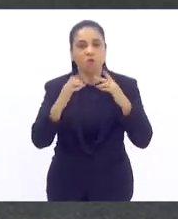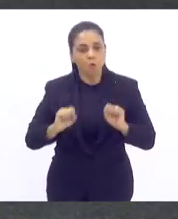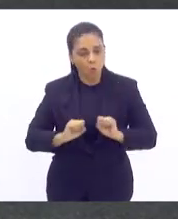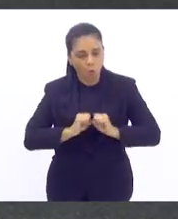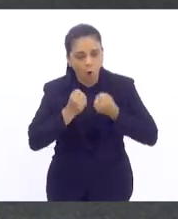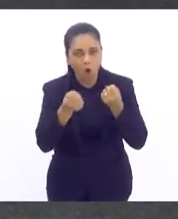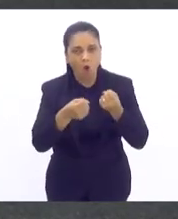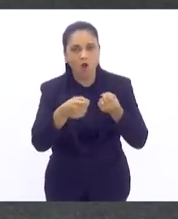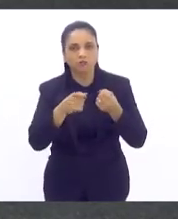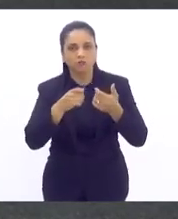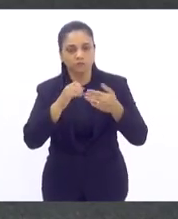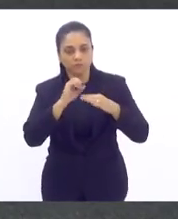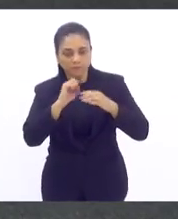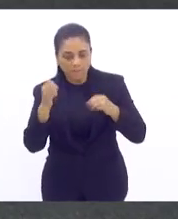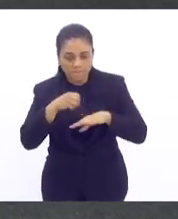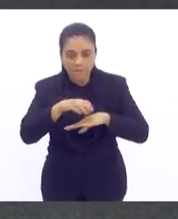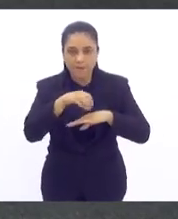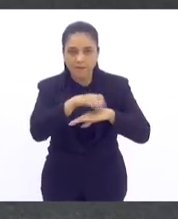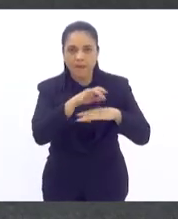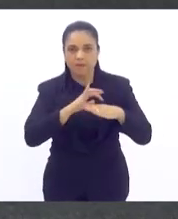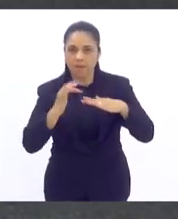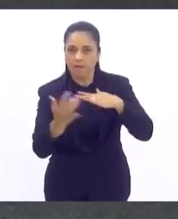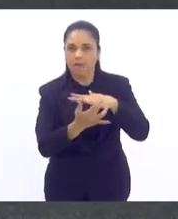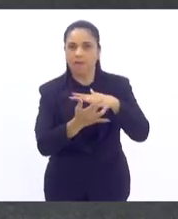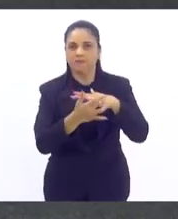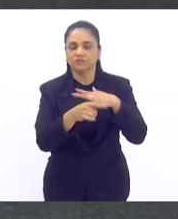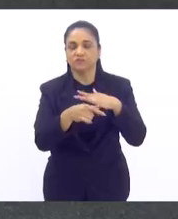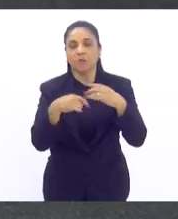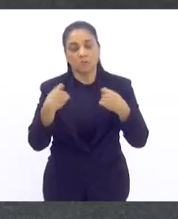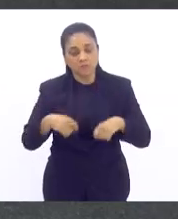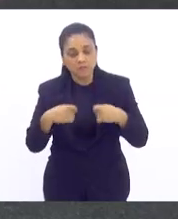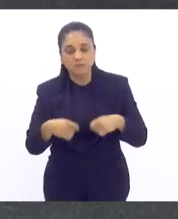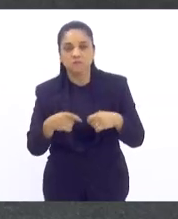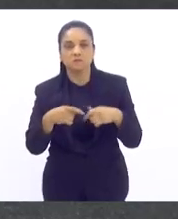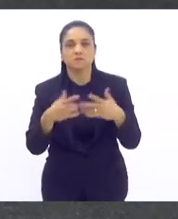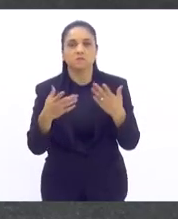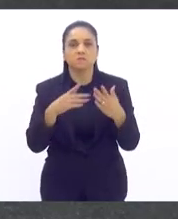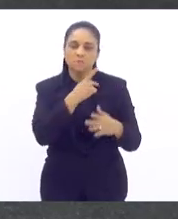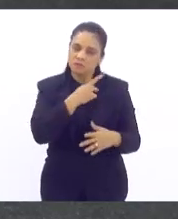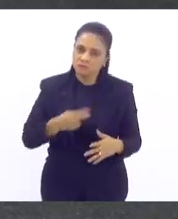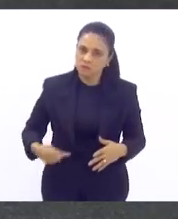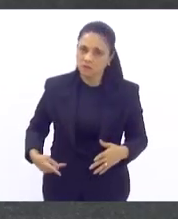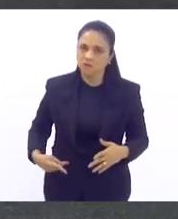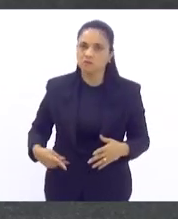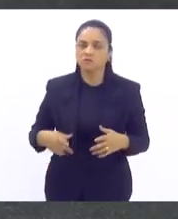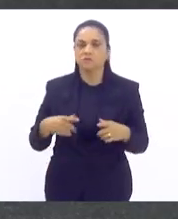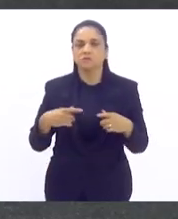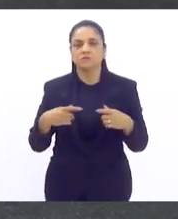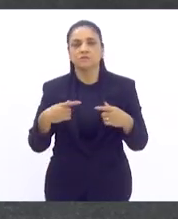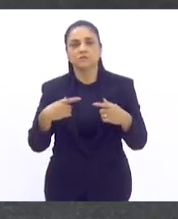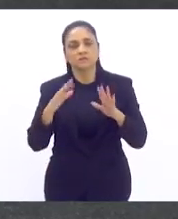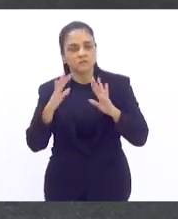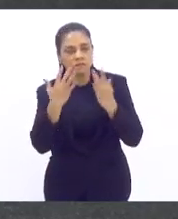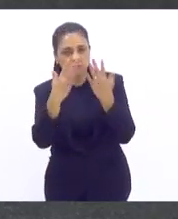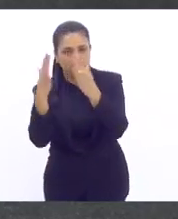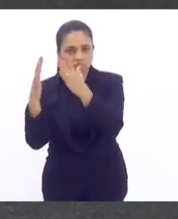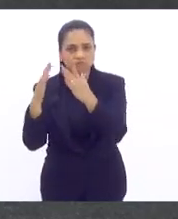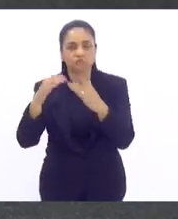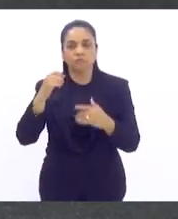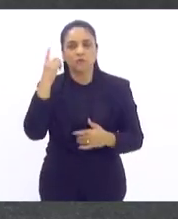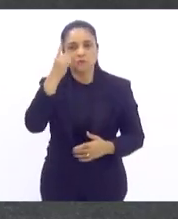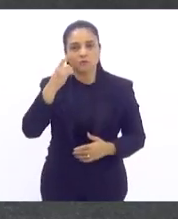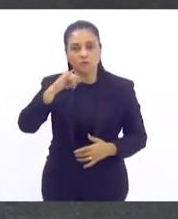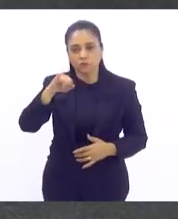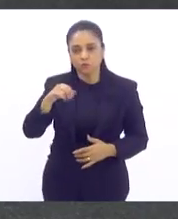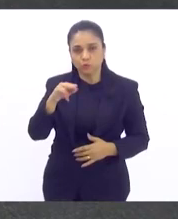fim de torná-las mais seguras. Nesse sentido, presidente e demais colegas, eu saúdo o deputado Júlio Rocha